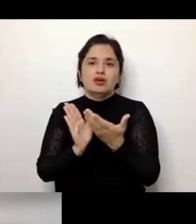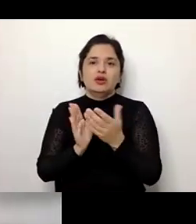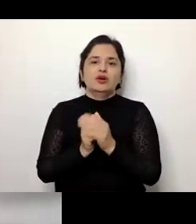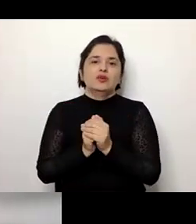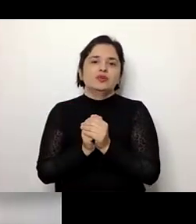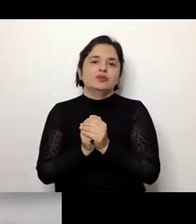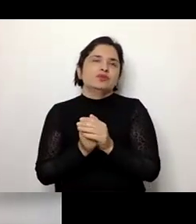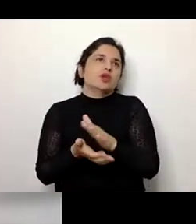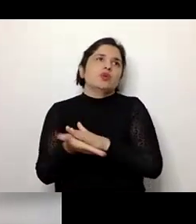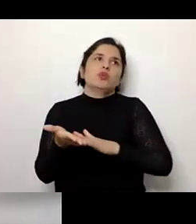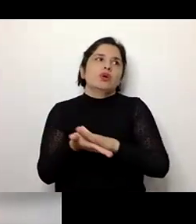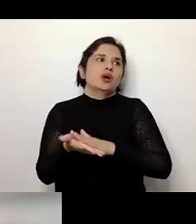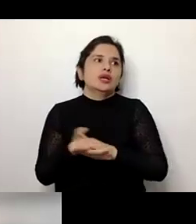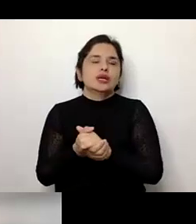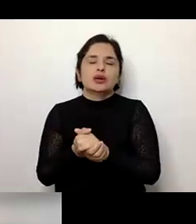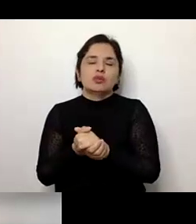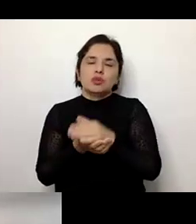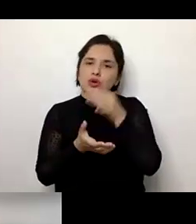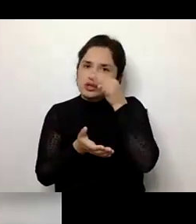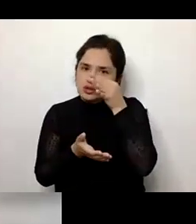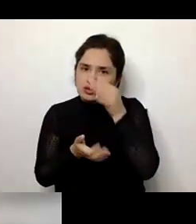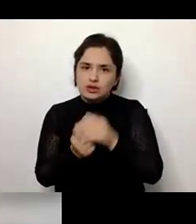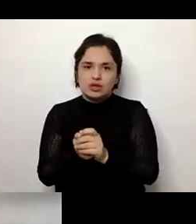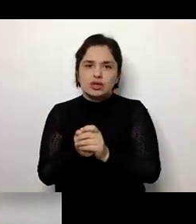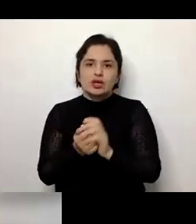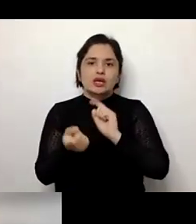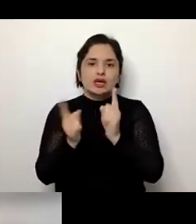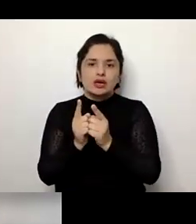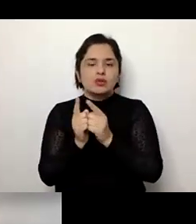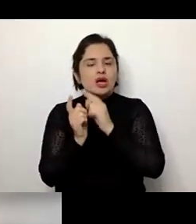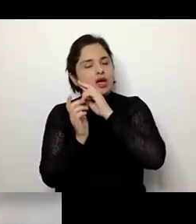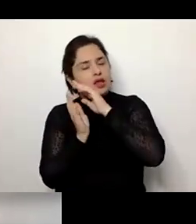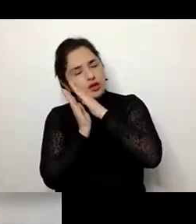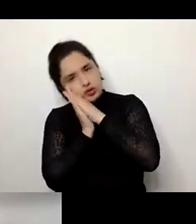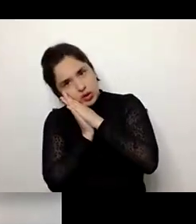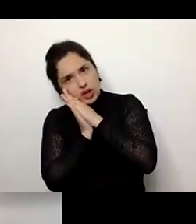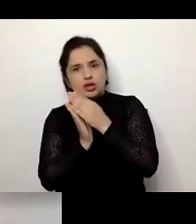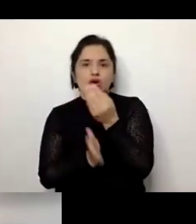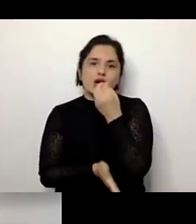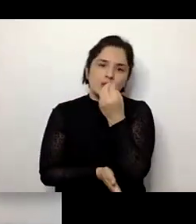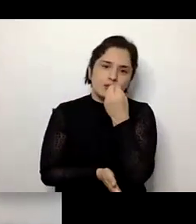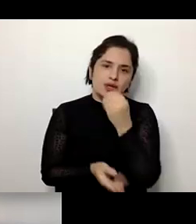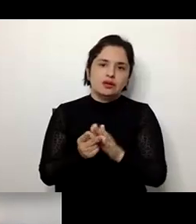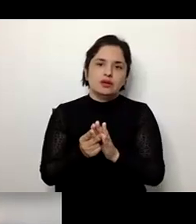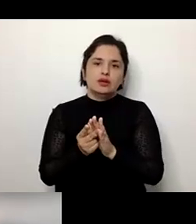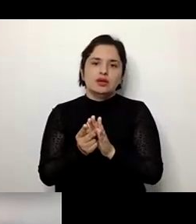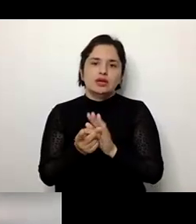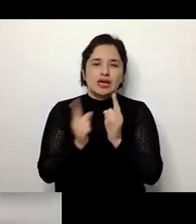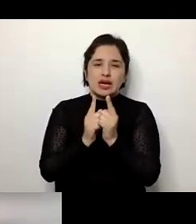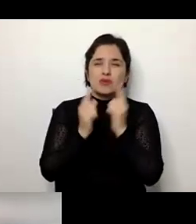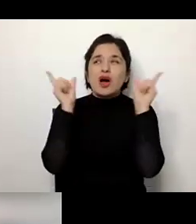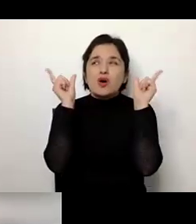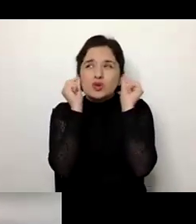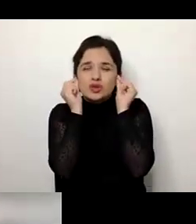que foi observado, a alteração no sono e apetite, alterações sensoriais, audição,